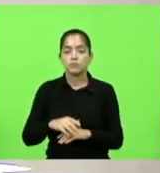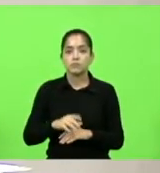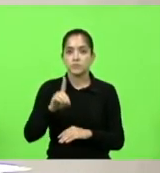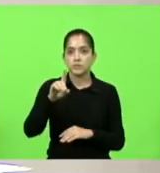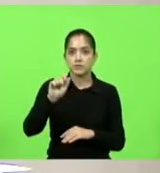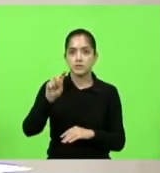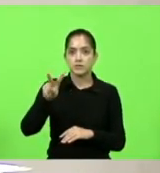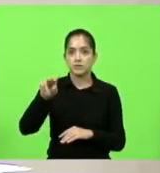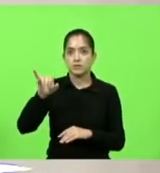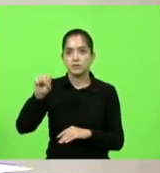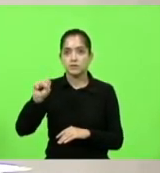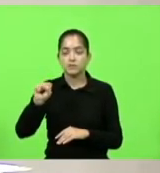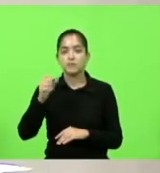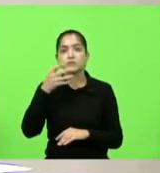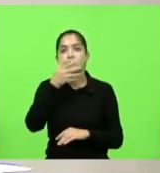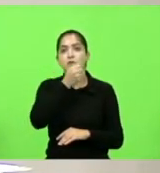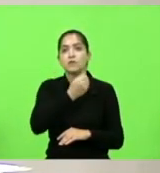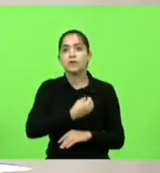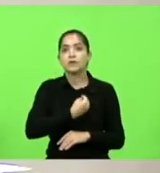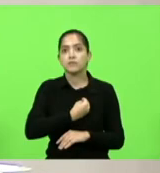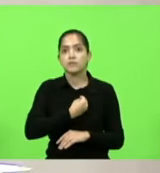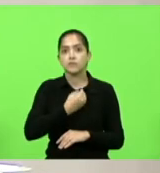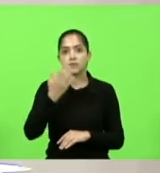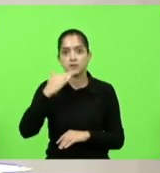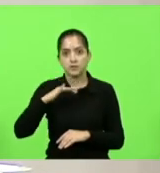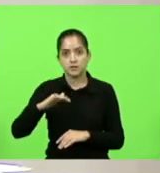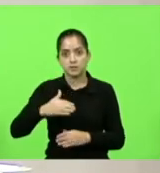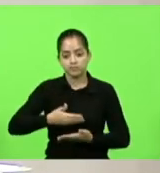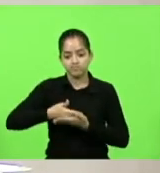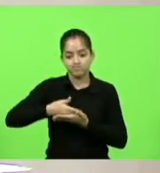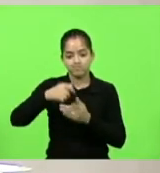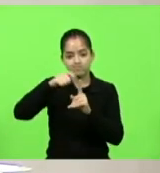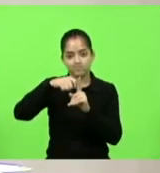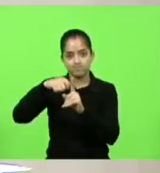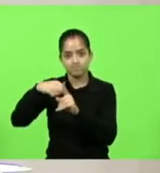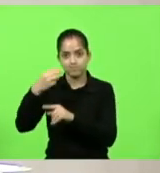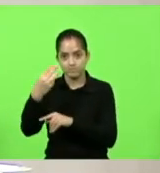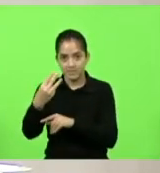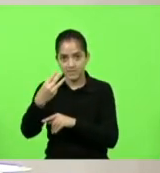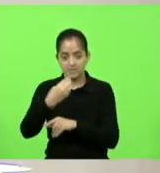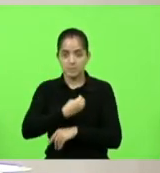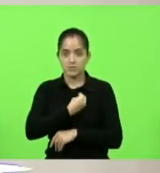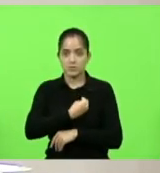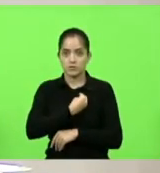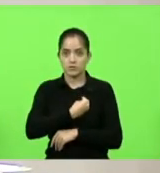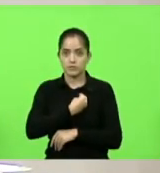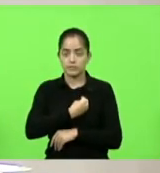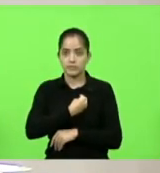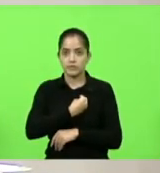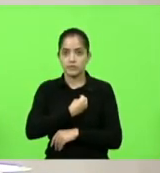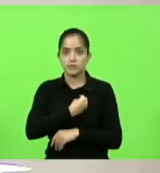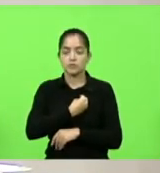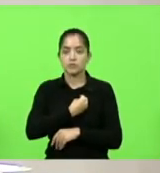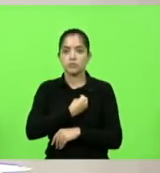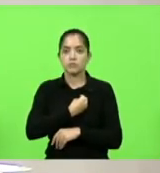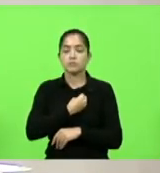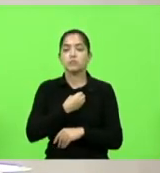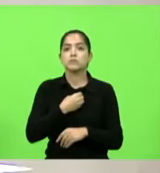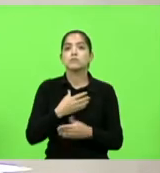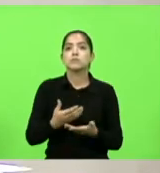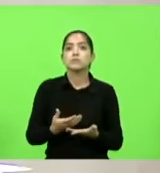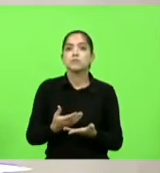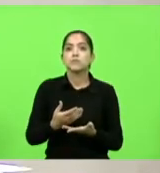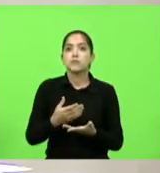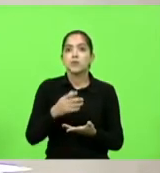que salvaram a vida de uma criança de três meses de idade que havia se engasgado com